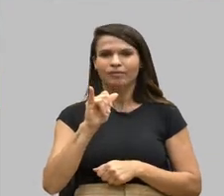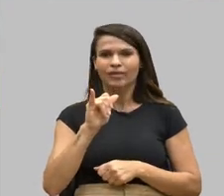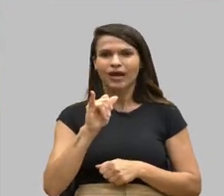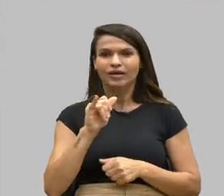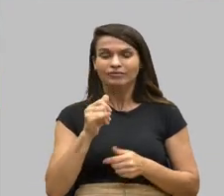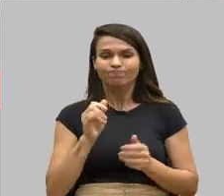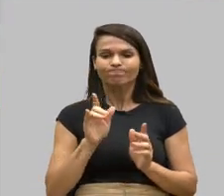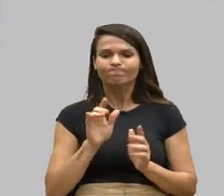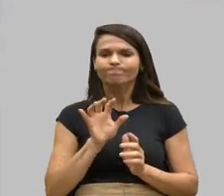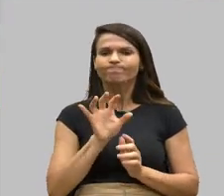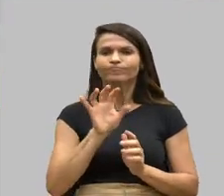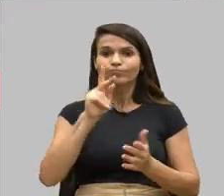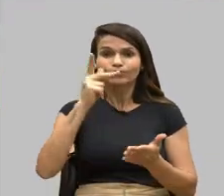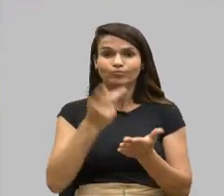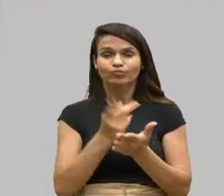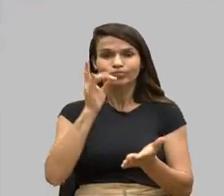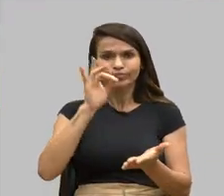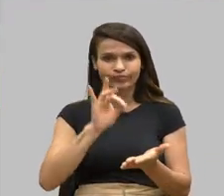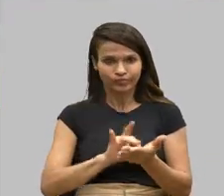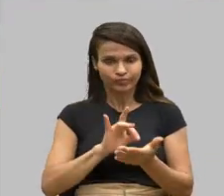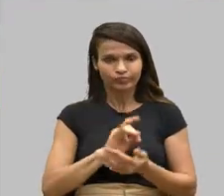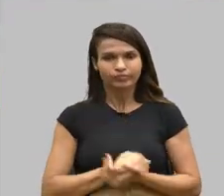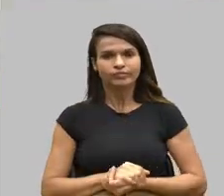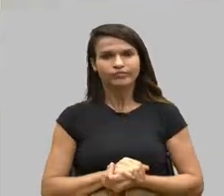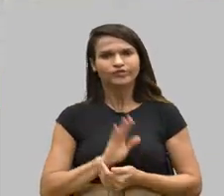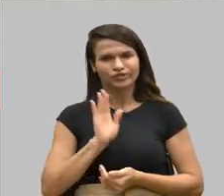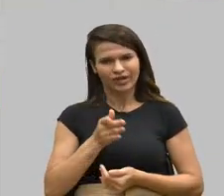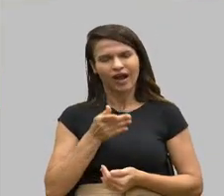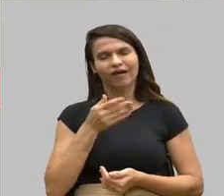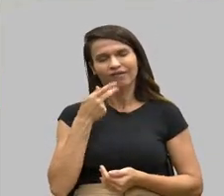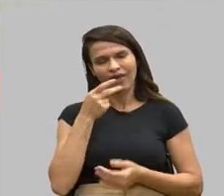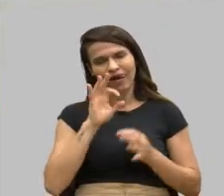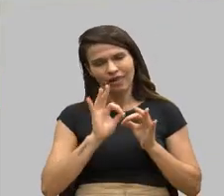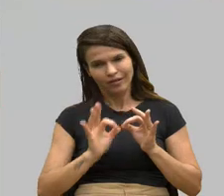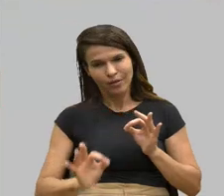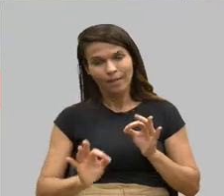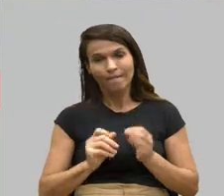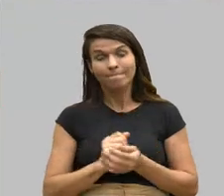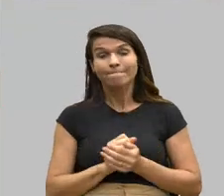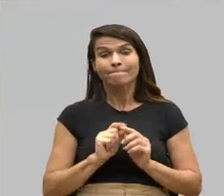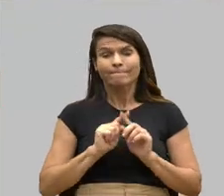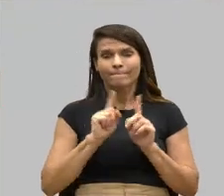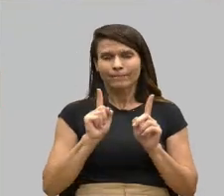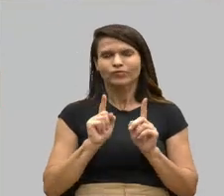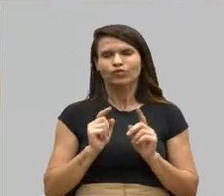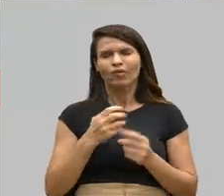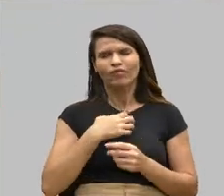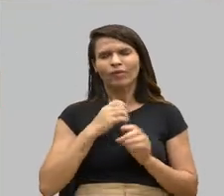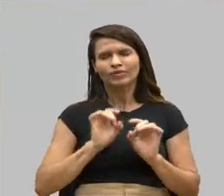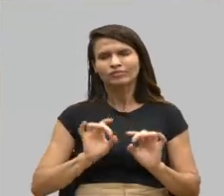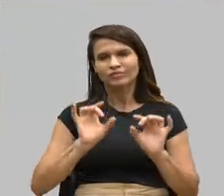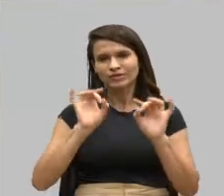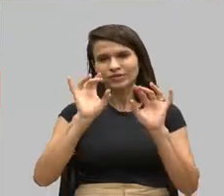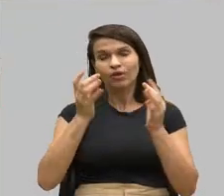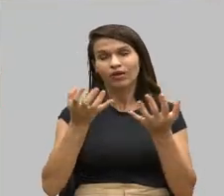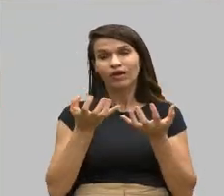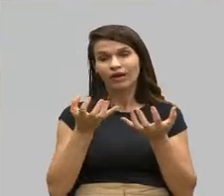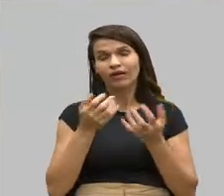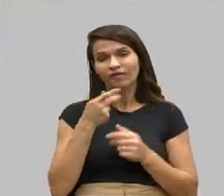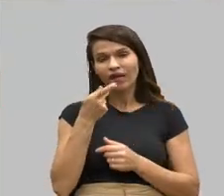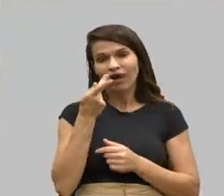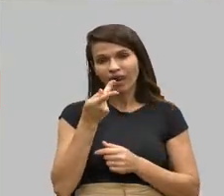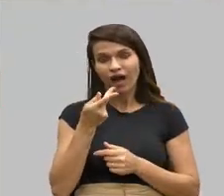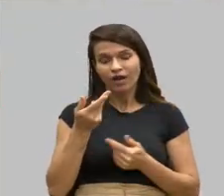aconteça. Já falei muito, mas eu quero que, de forma especial, presidente, só dizer hoje, dos dez